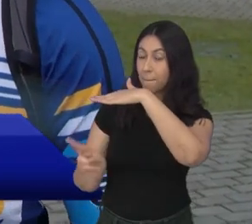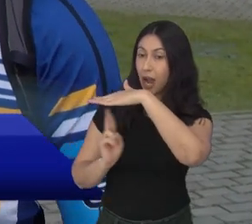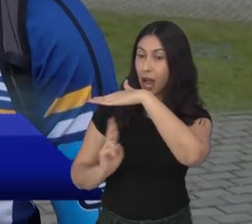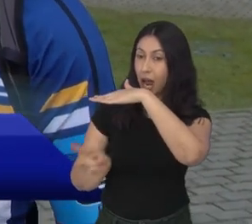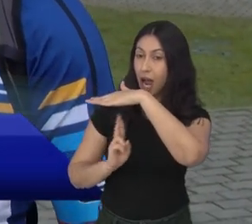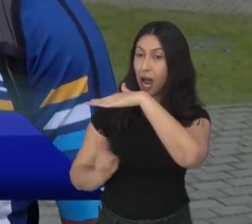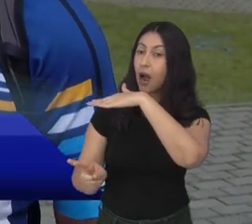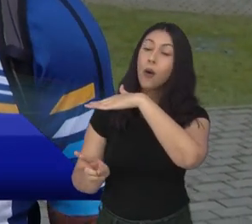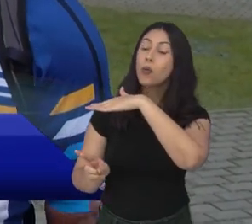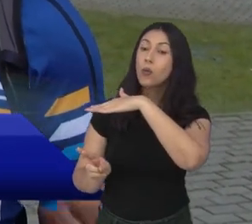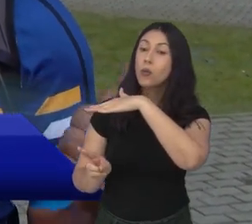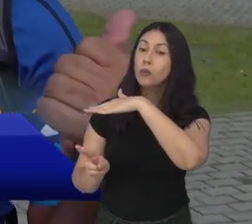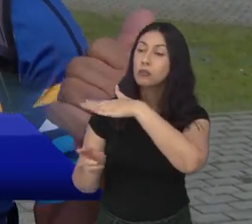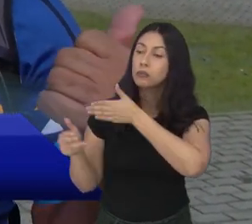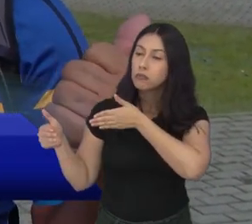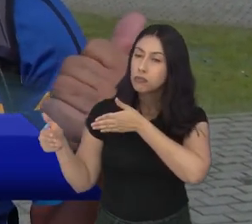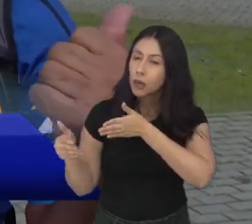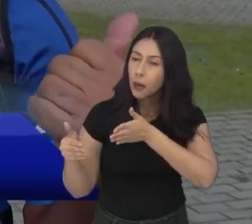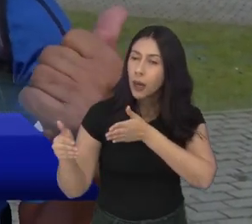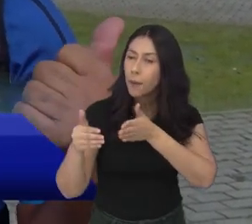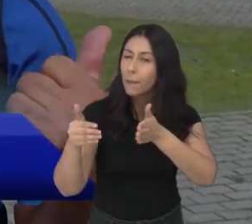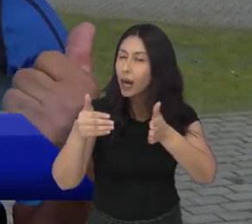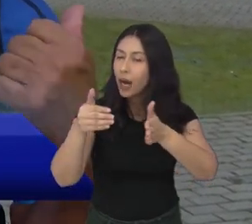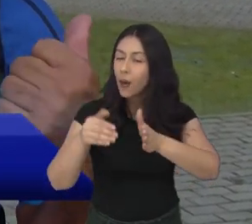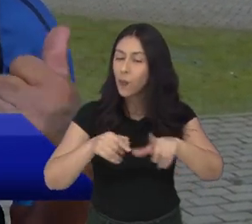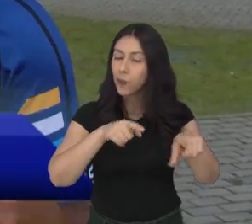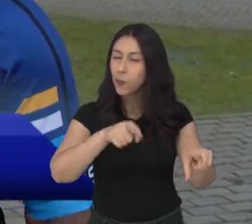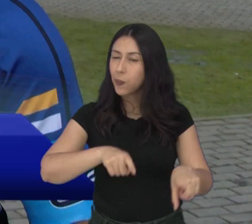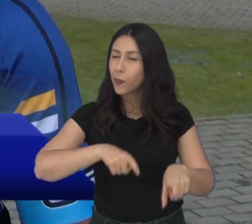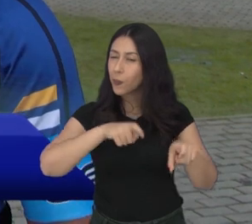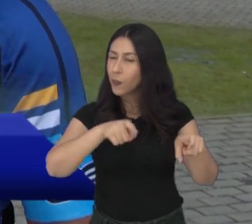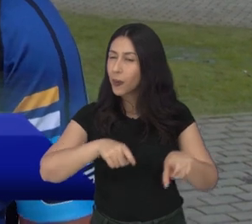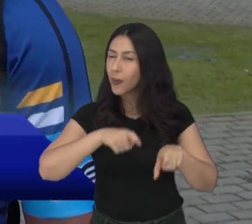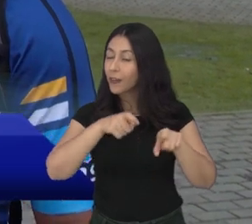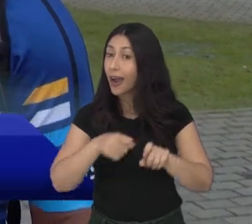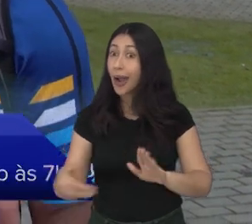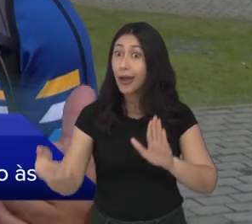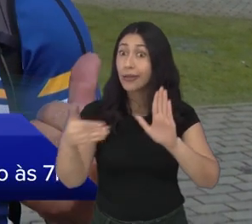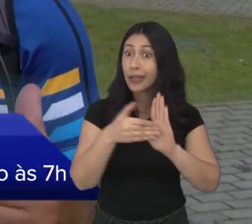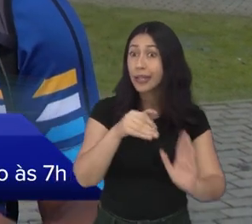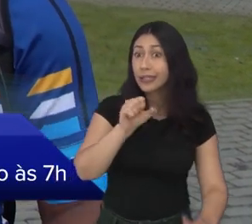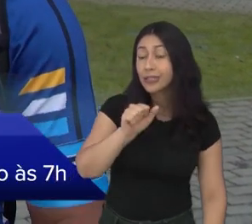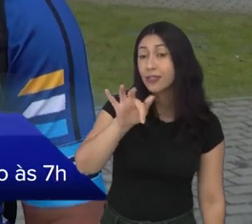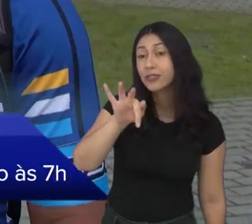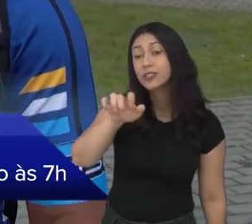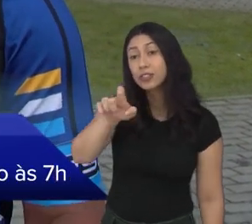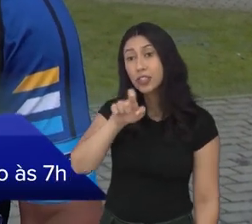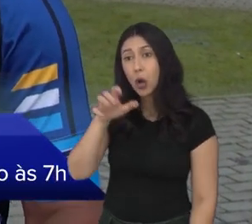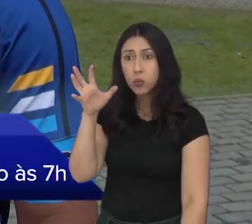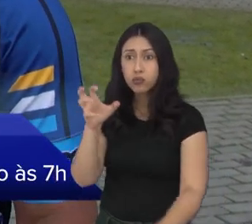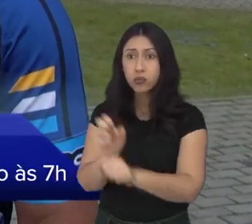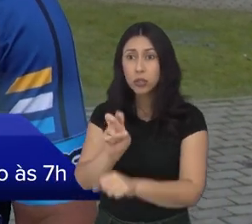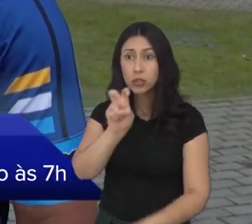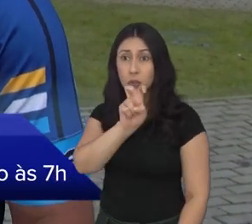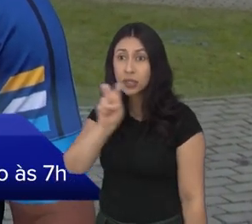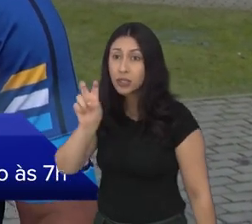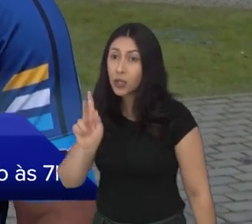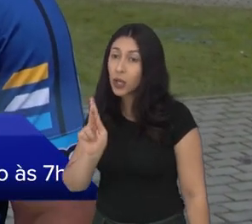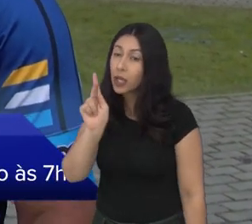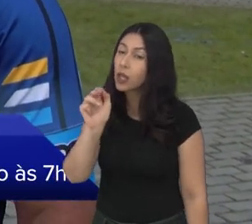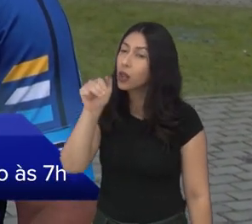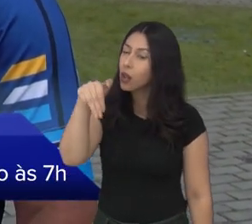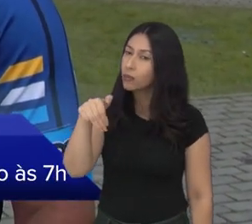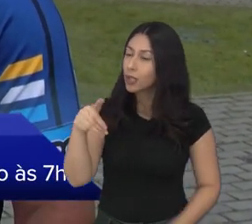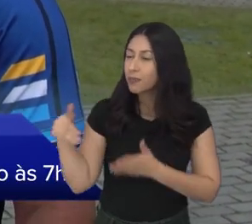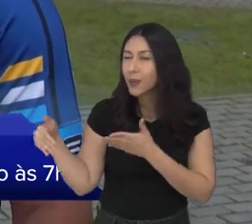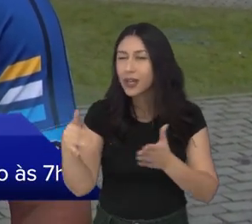lindo parque aqui. A gente vai pegar a estrada rural aqui da Zona Norte até São Francisco Xavier. Será 55 quilômetros, né?